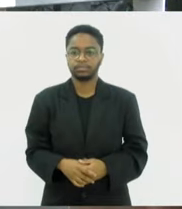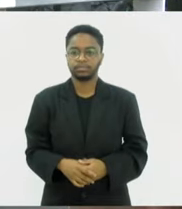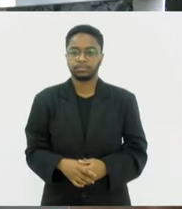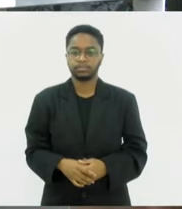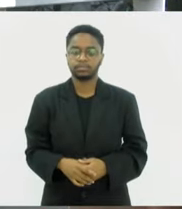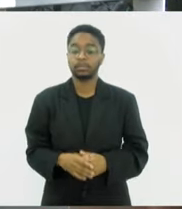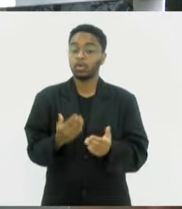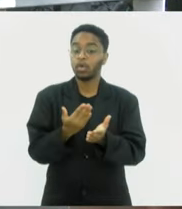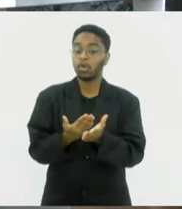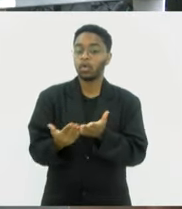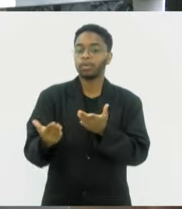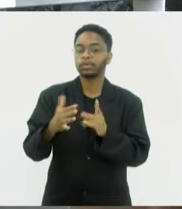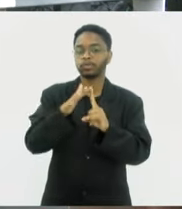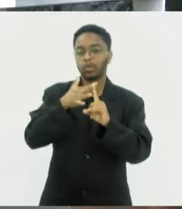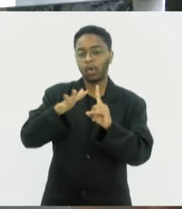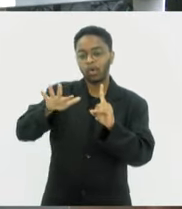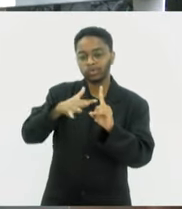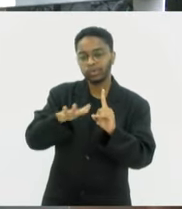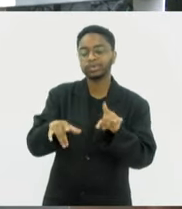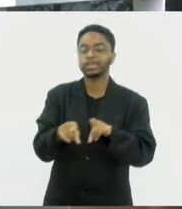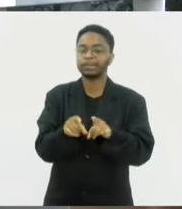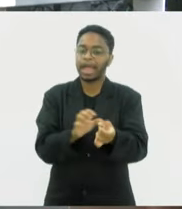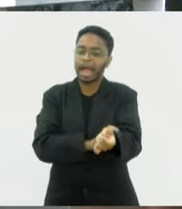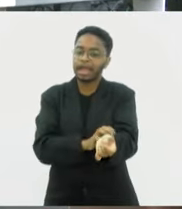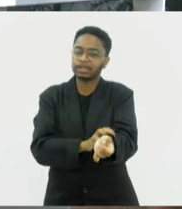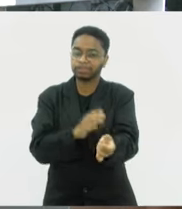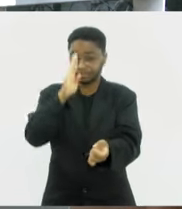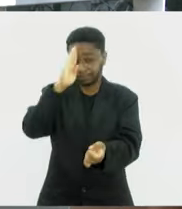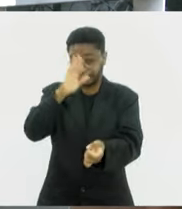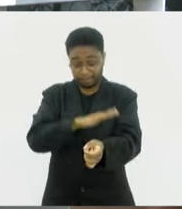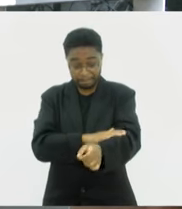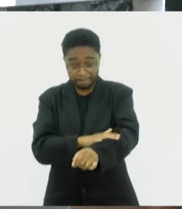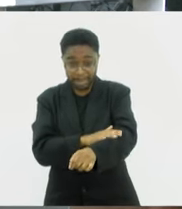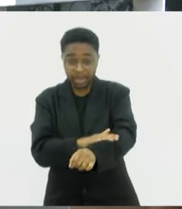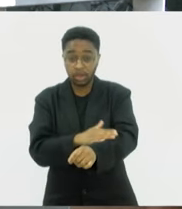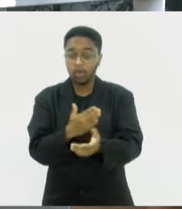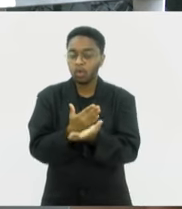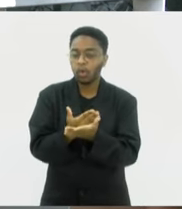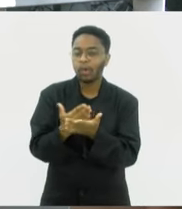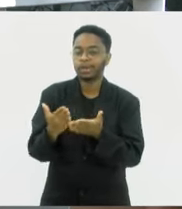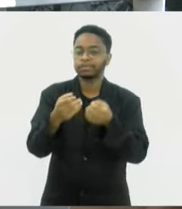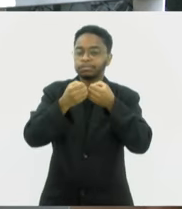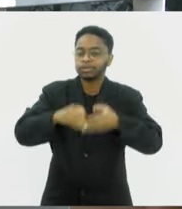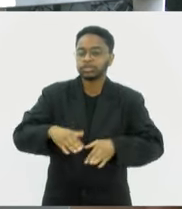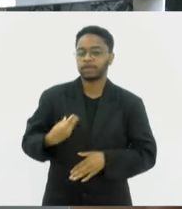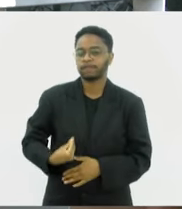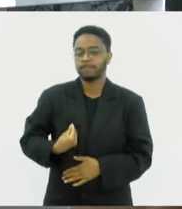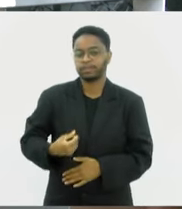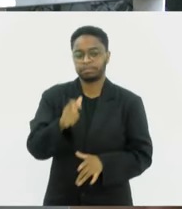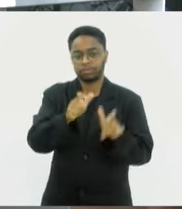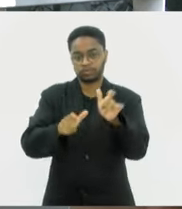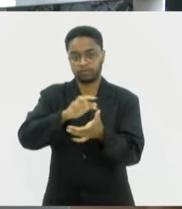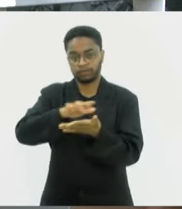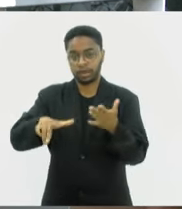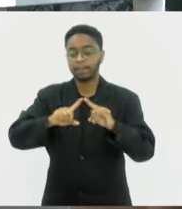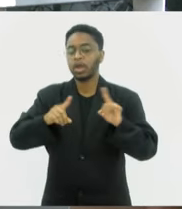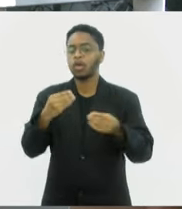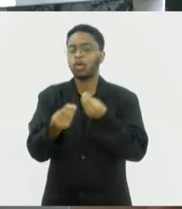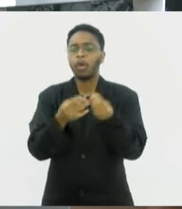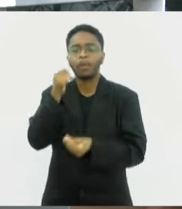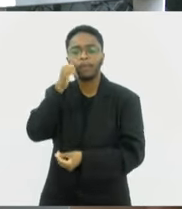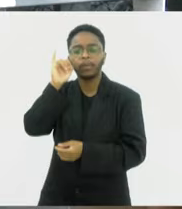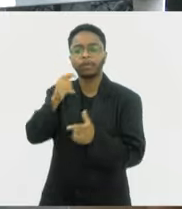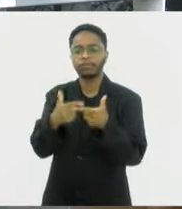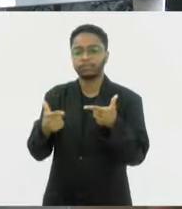chegada do outono, as alergias, principalmente aquelas de pele, começam a atormentar a vida de muita gente. Como fazer para evitar esses